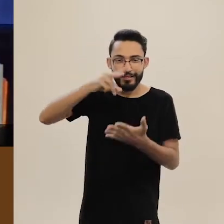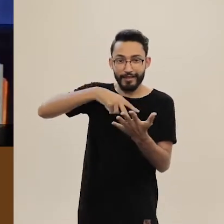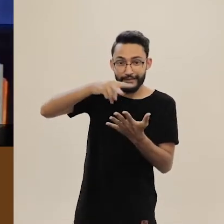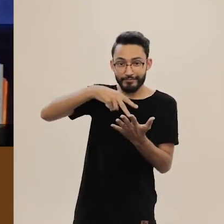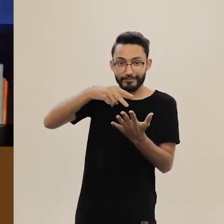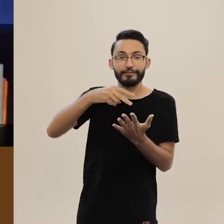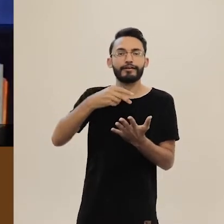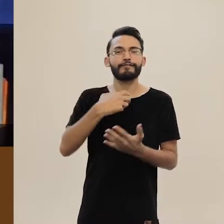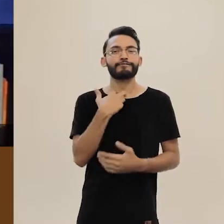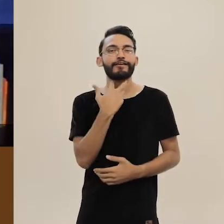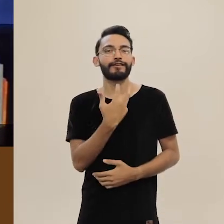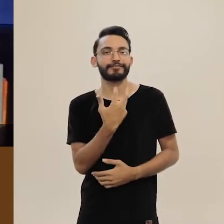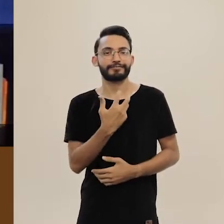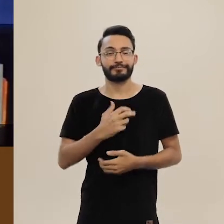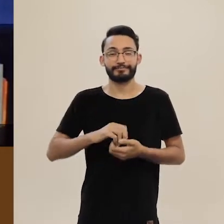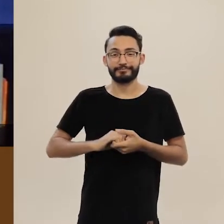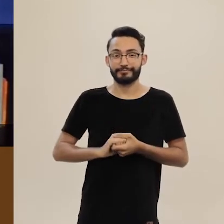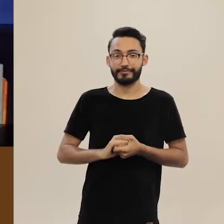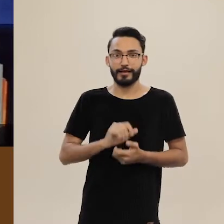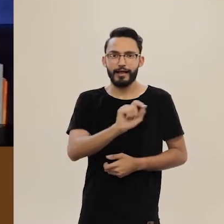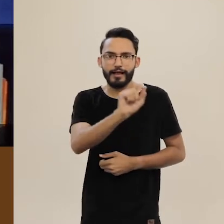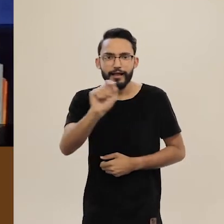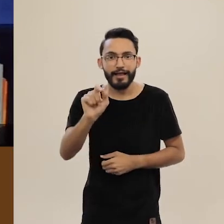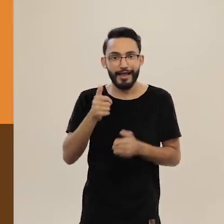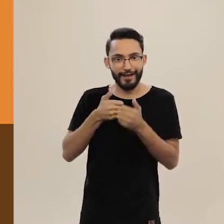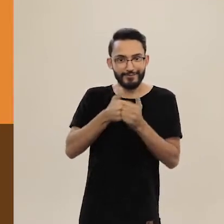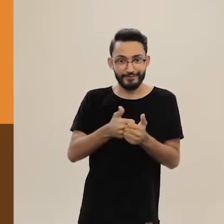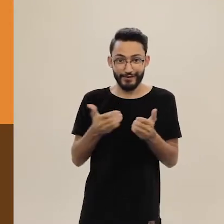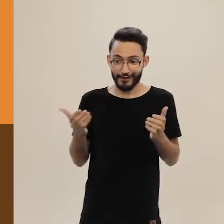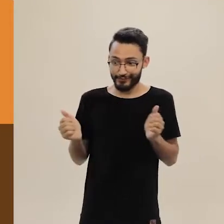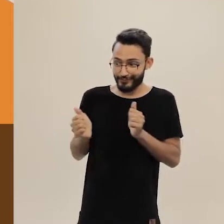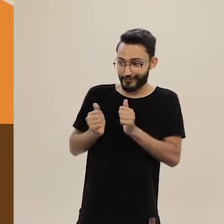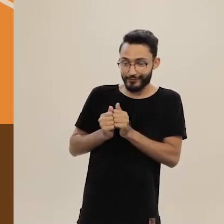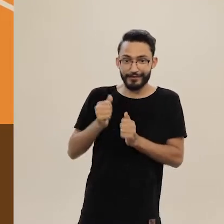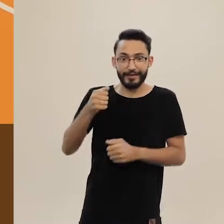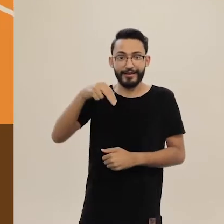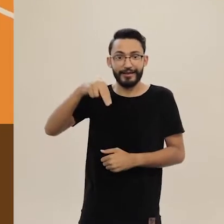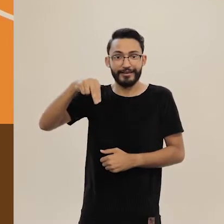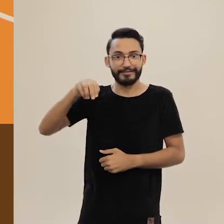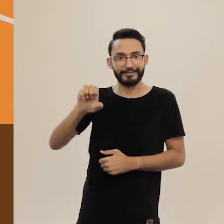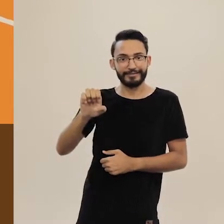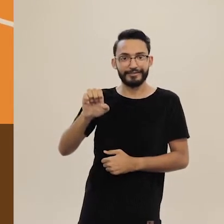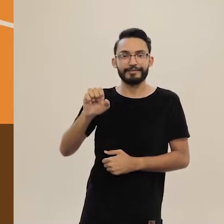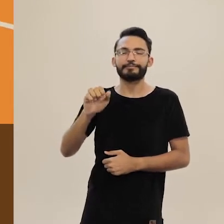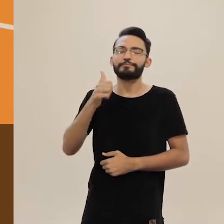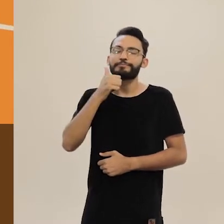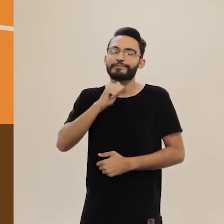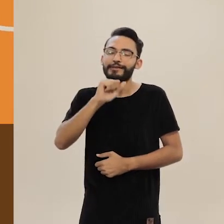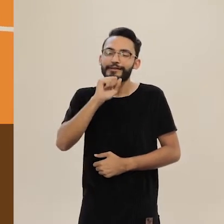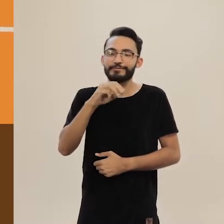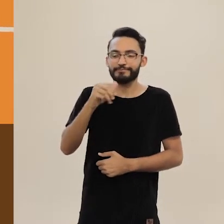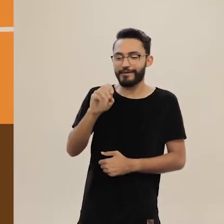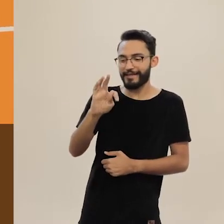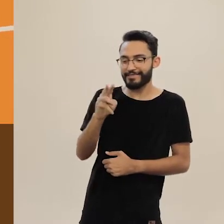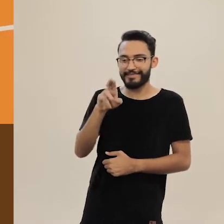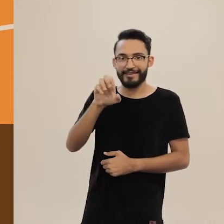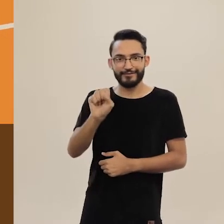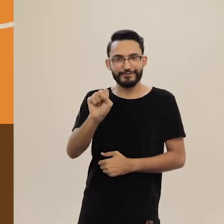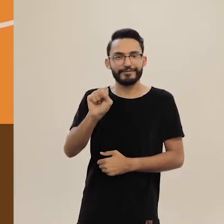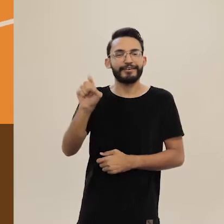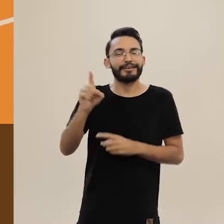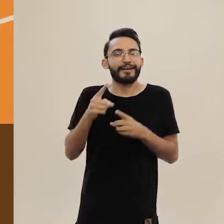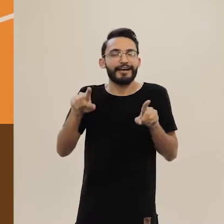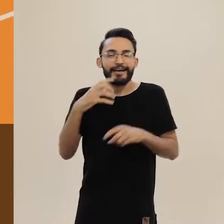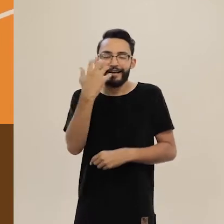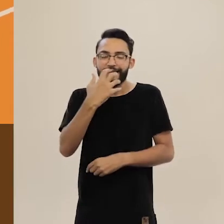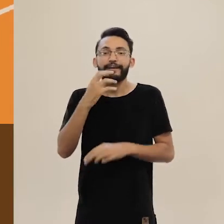narrações em voz alta. Quem me acompanha hoje é Anne, mãe de Mateus, apaixonada por cantar